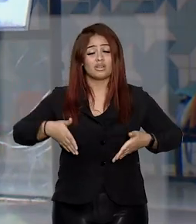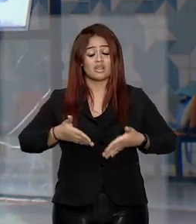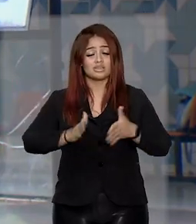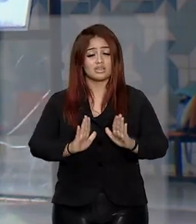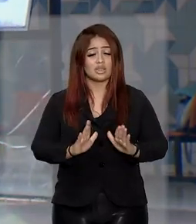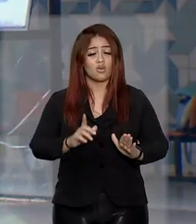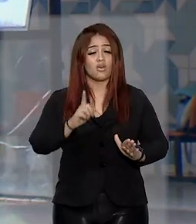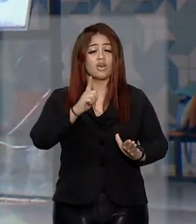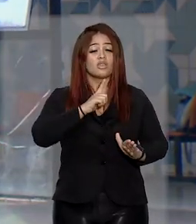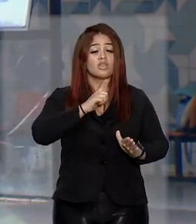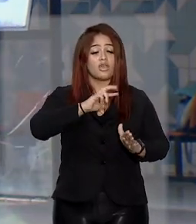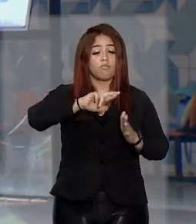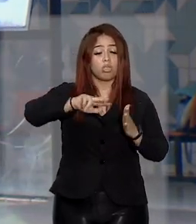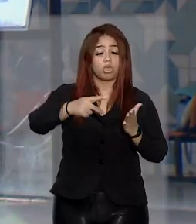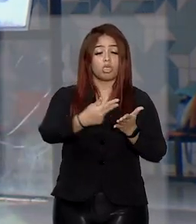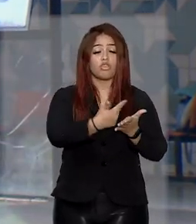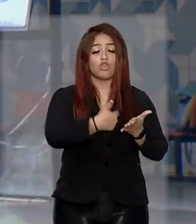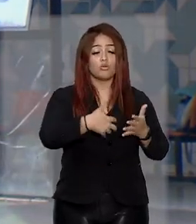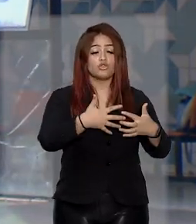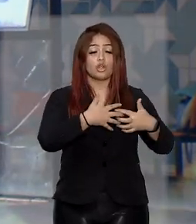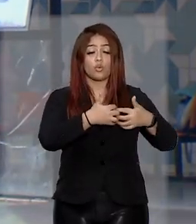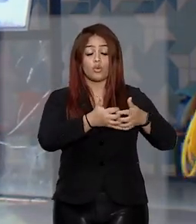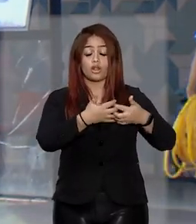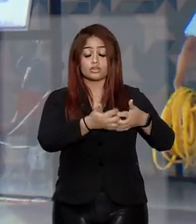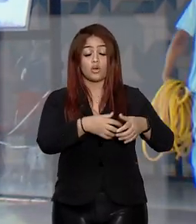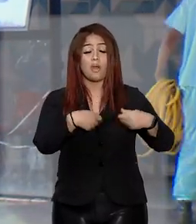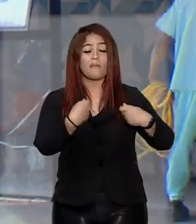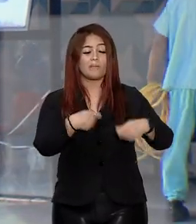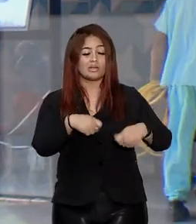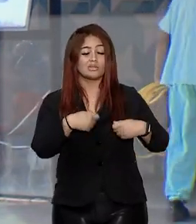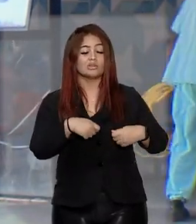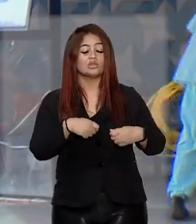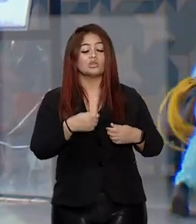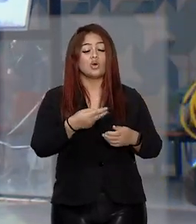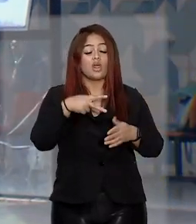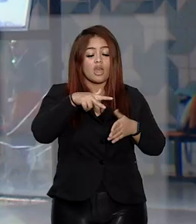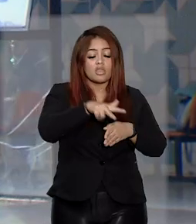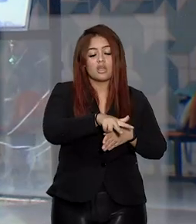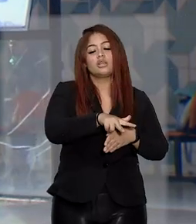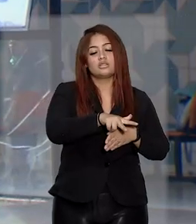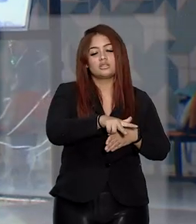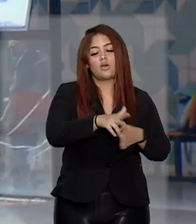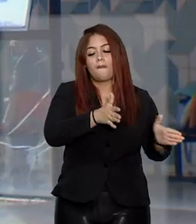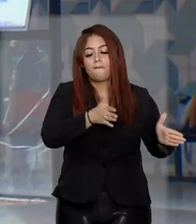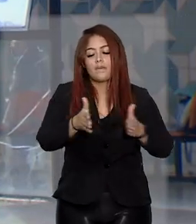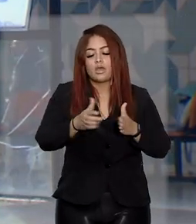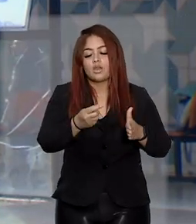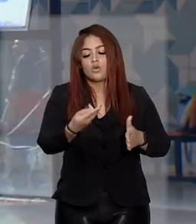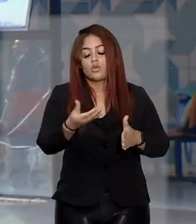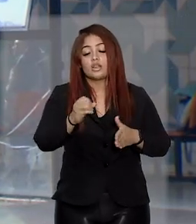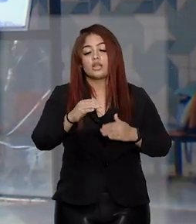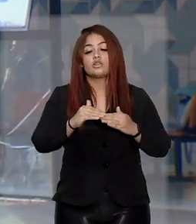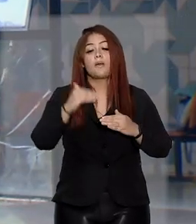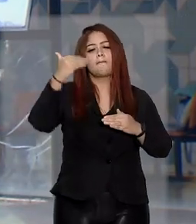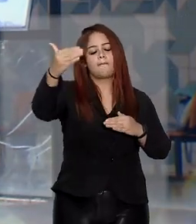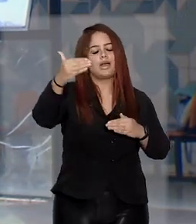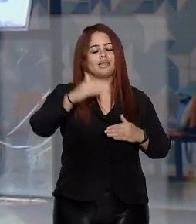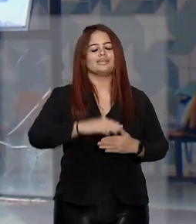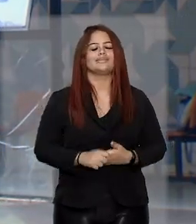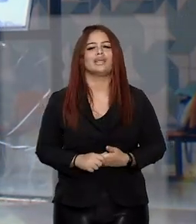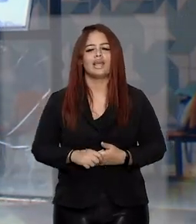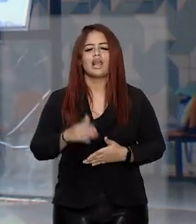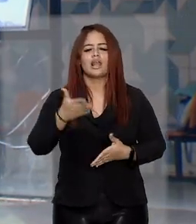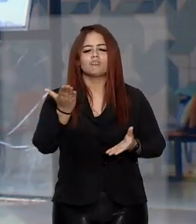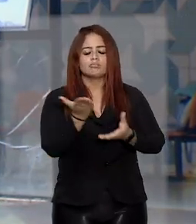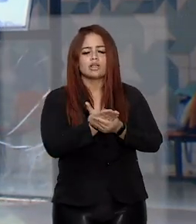submetido a uma cirurgia cardíaca e precisou de internação por período superior a 30 dias. A mulher ajuizou a ação